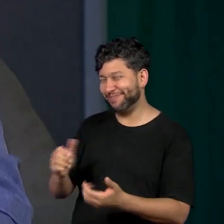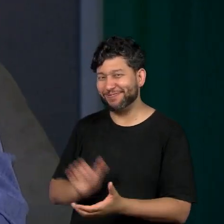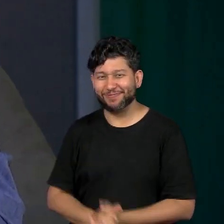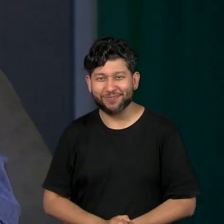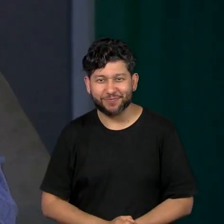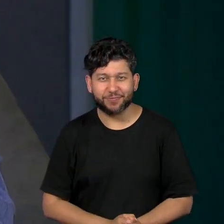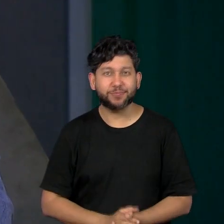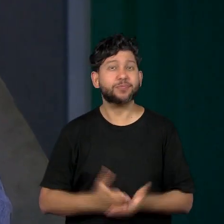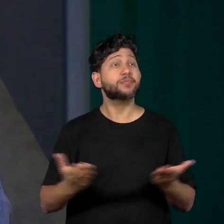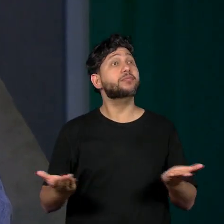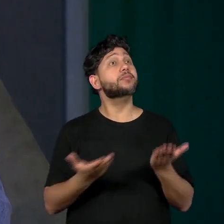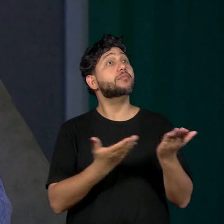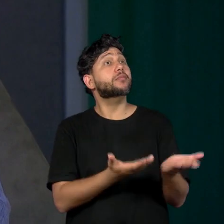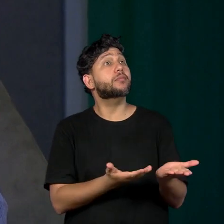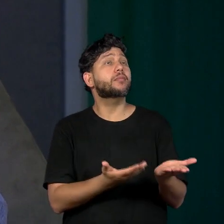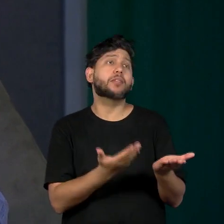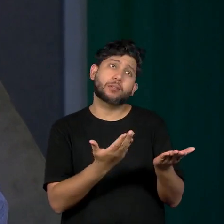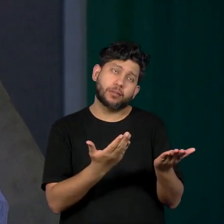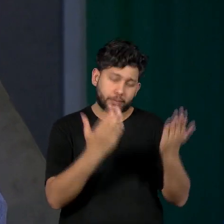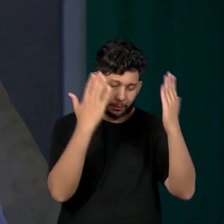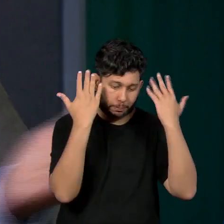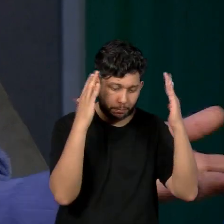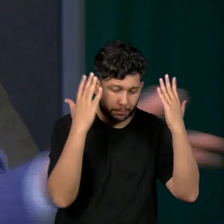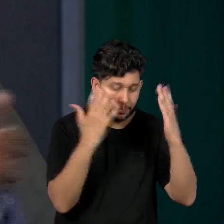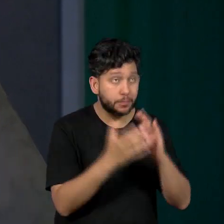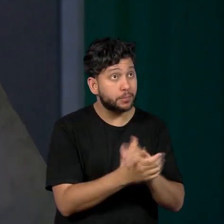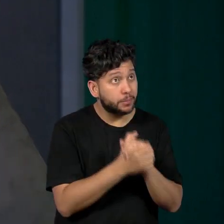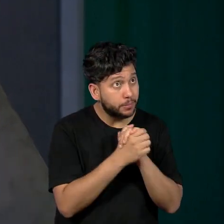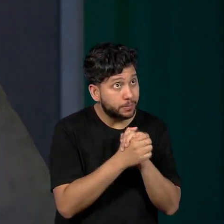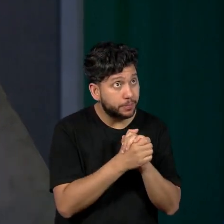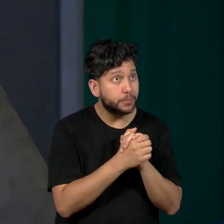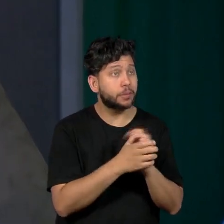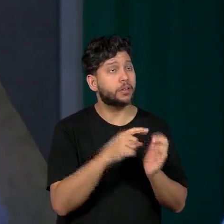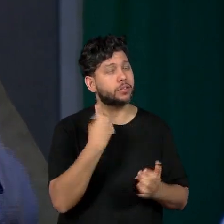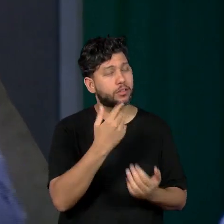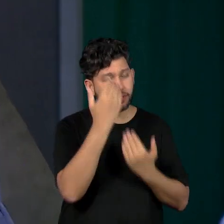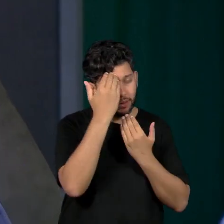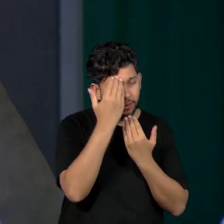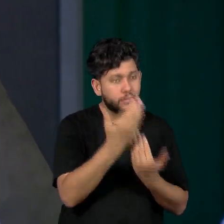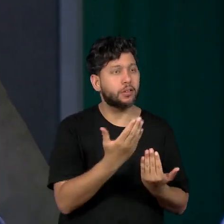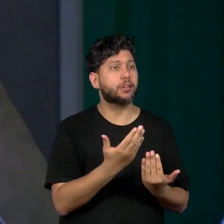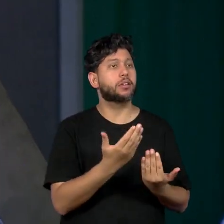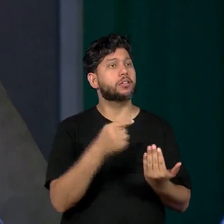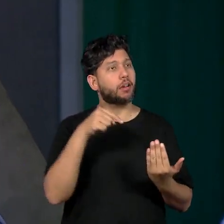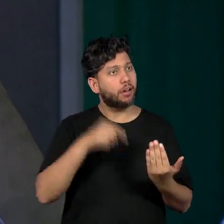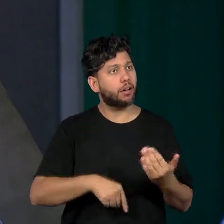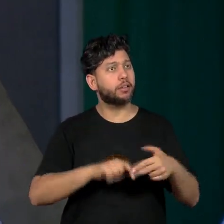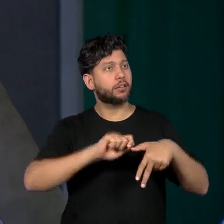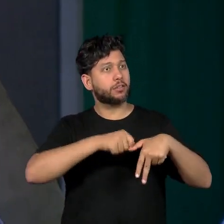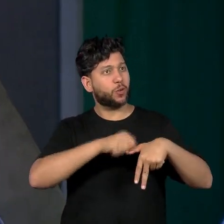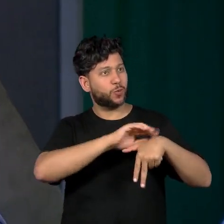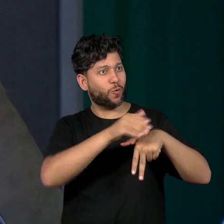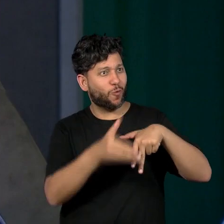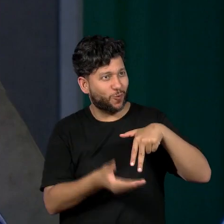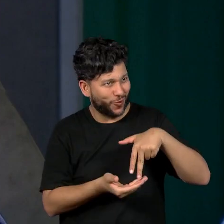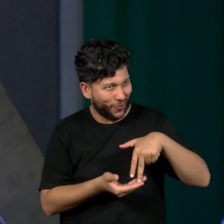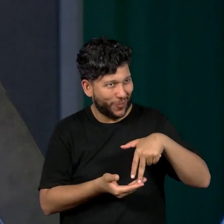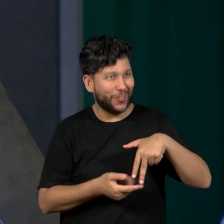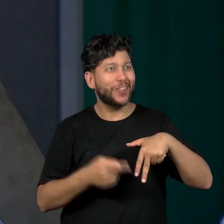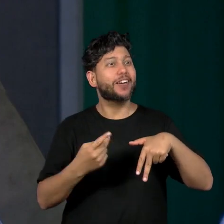Então, Farias, da mesma maneira, parabéns por tudo. Nós agradecemos em nome do programa Negros em Foco, da nossa